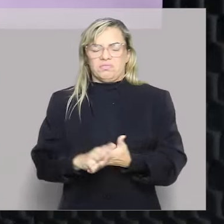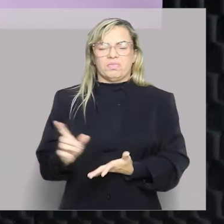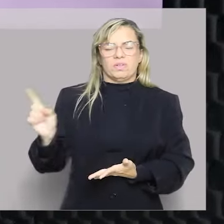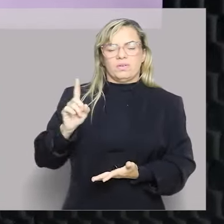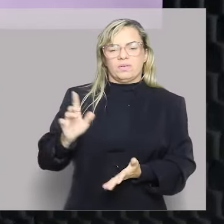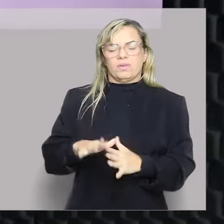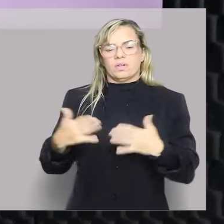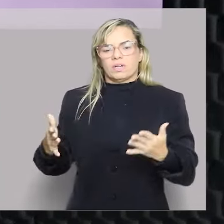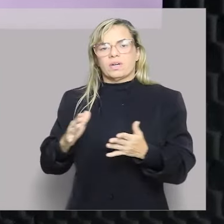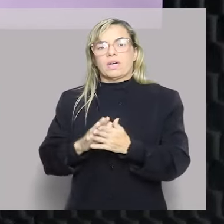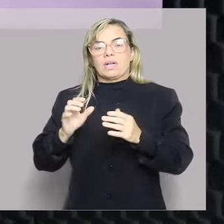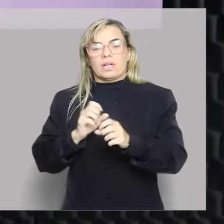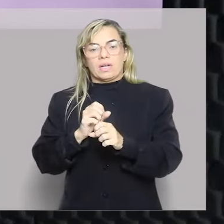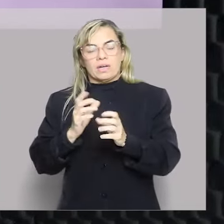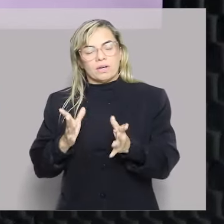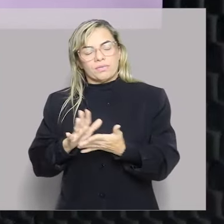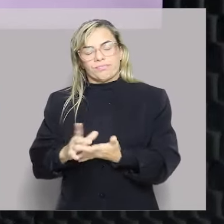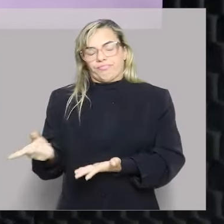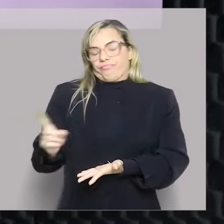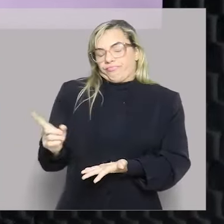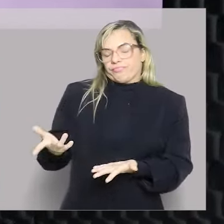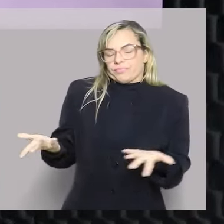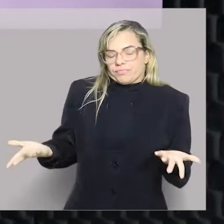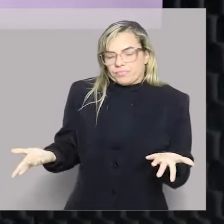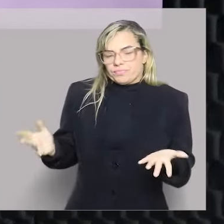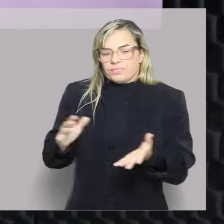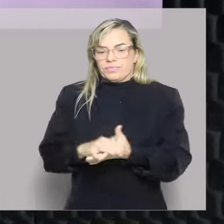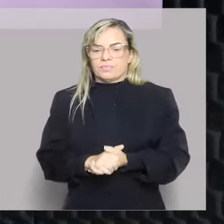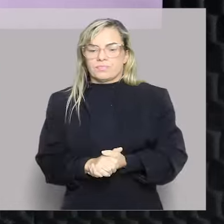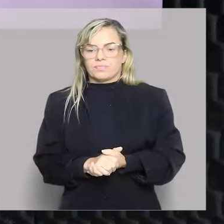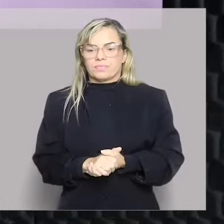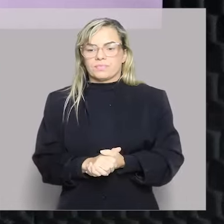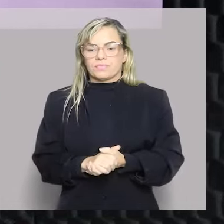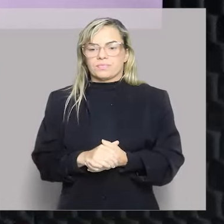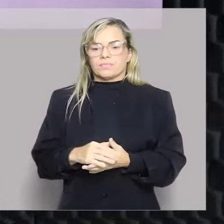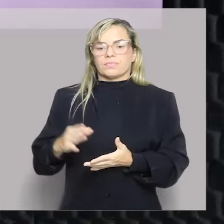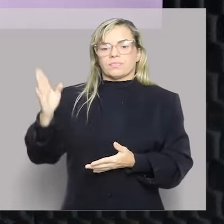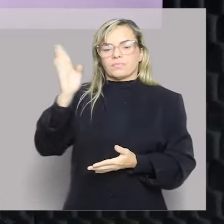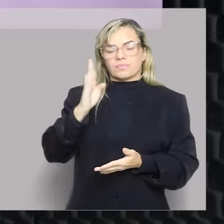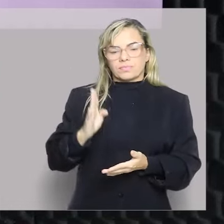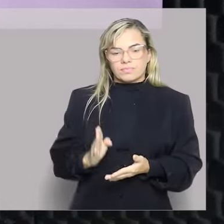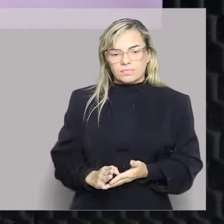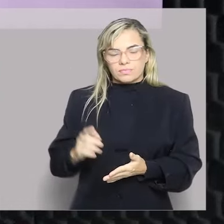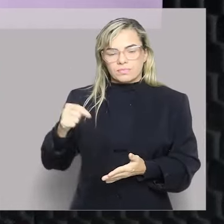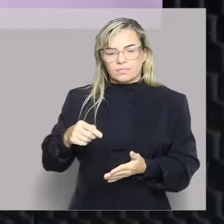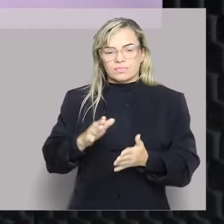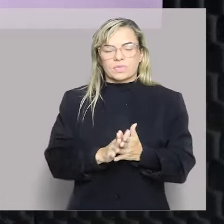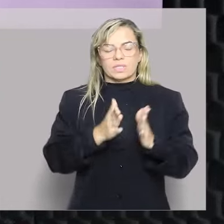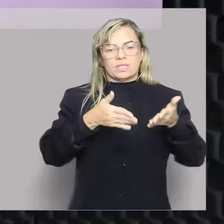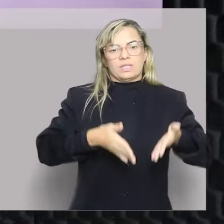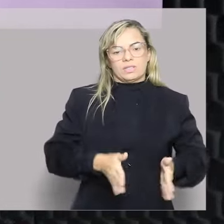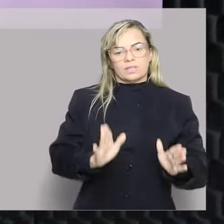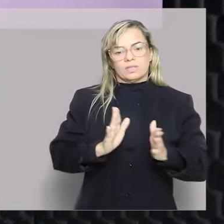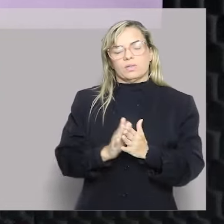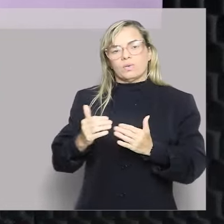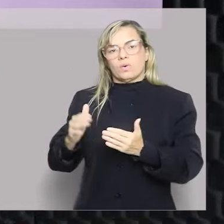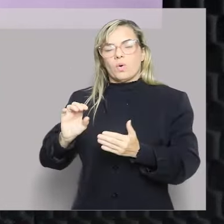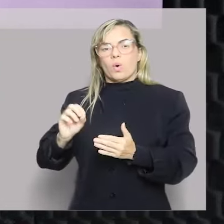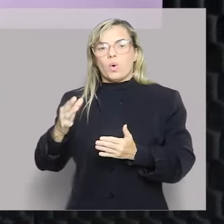Não, lógico que não. Então, ó aí, brasileiro, nato ou naturalizado,